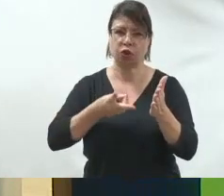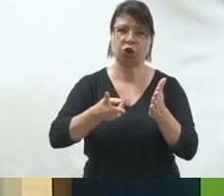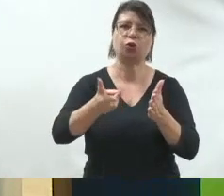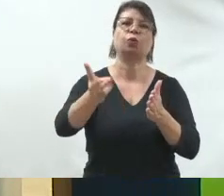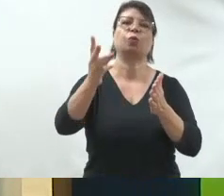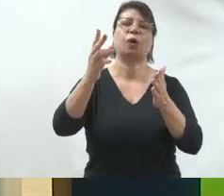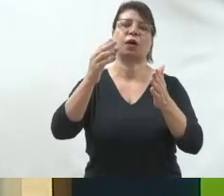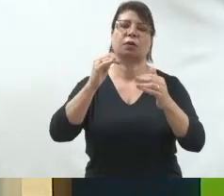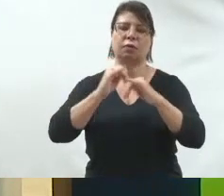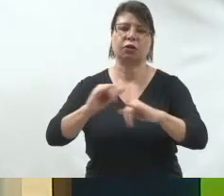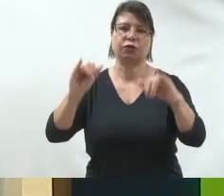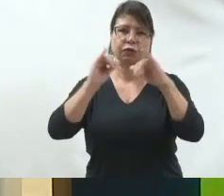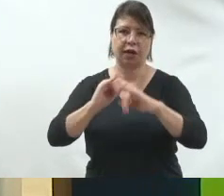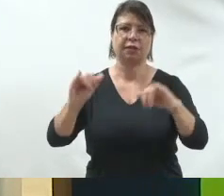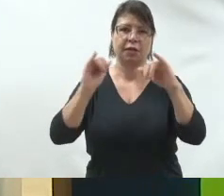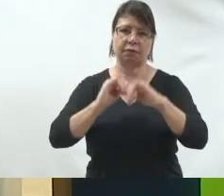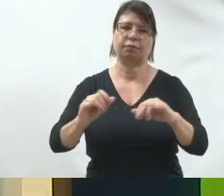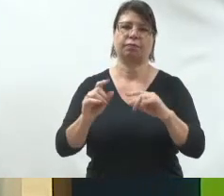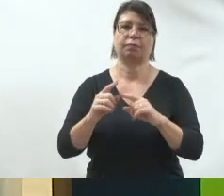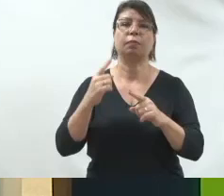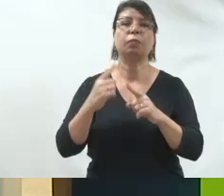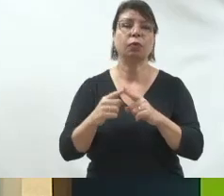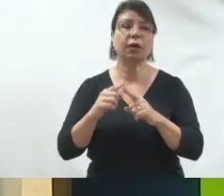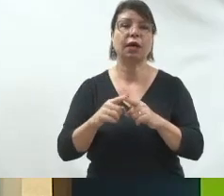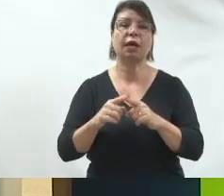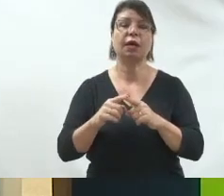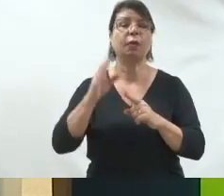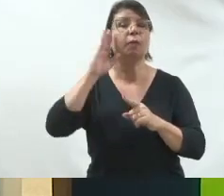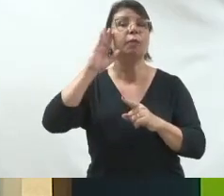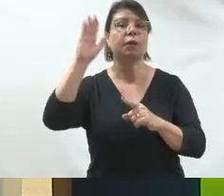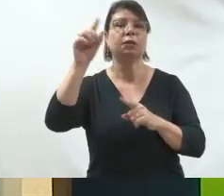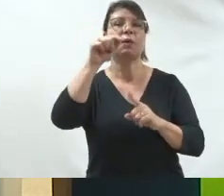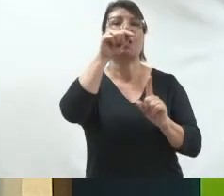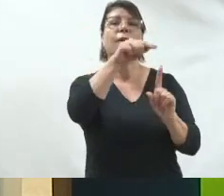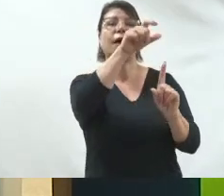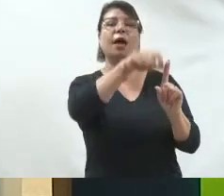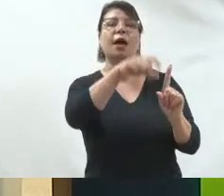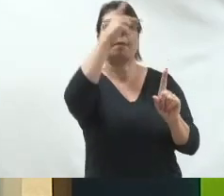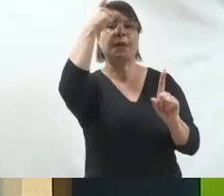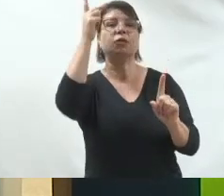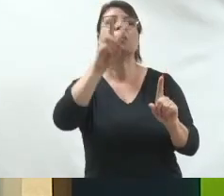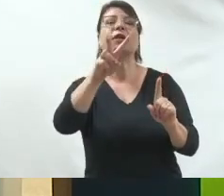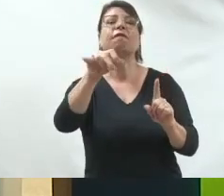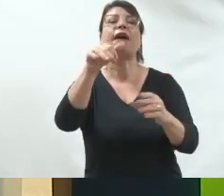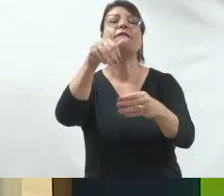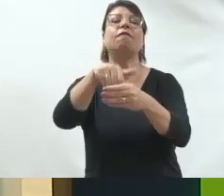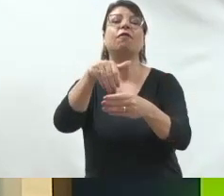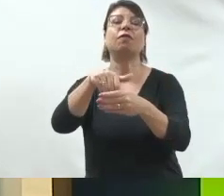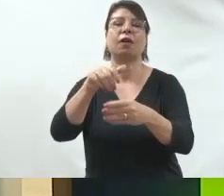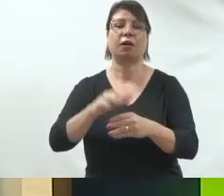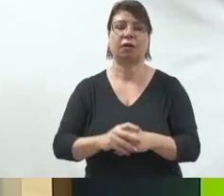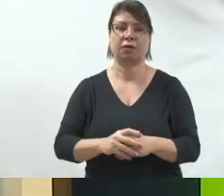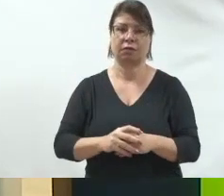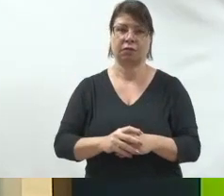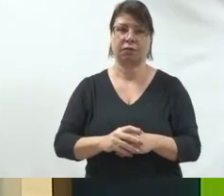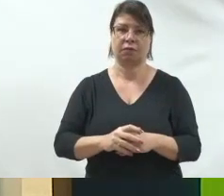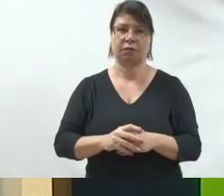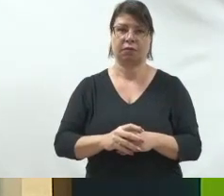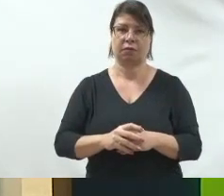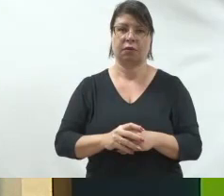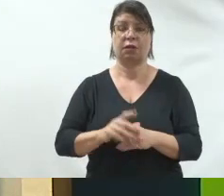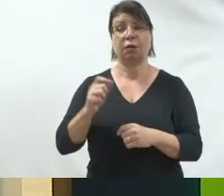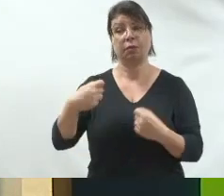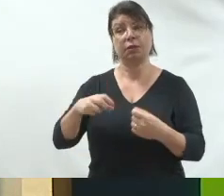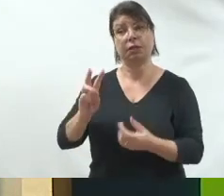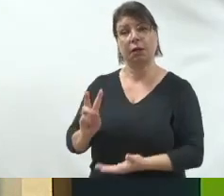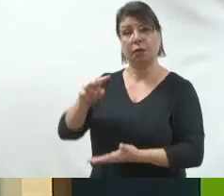importância quem é importante é o eleitor. Então, você precisa moldar o candidato ao eleitorado que